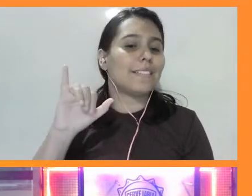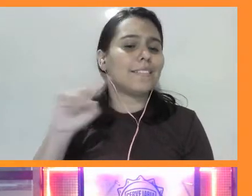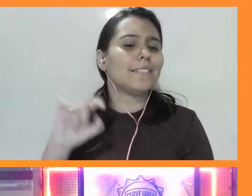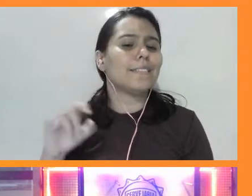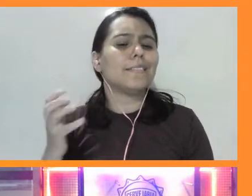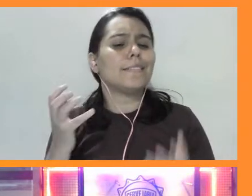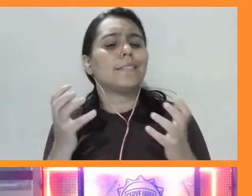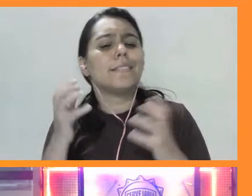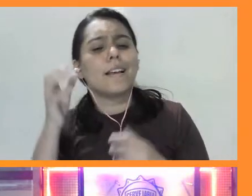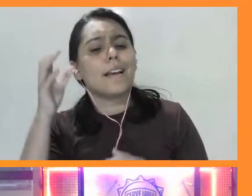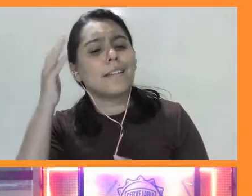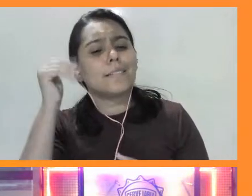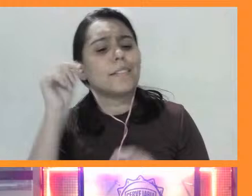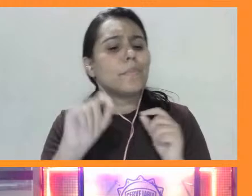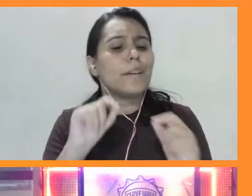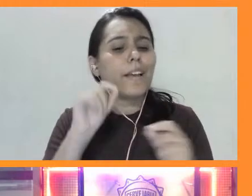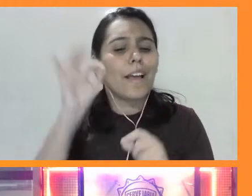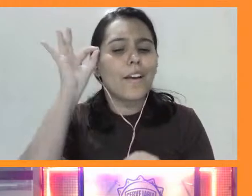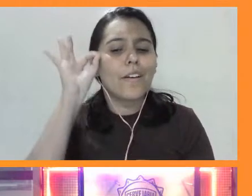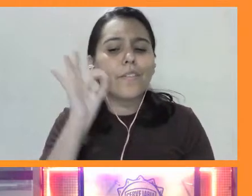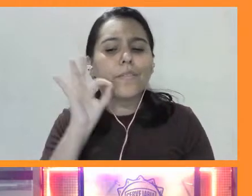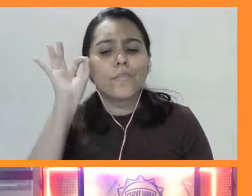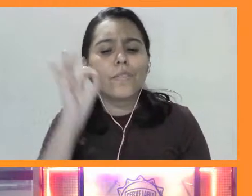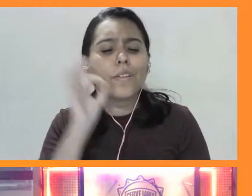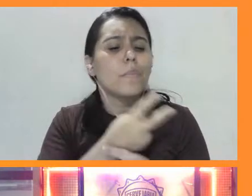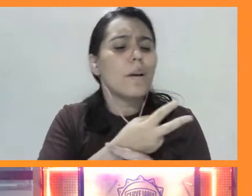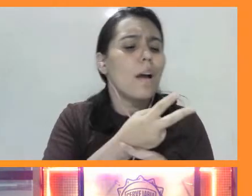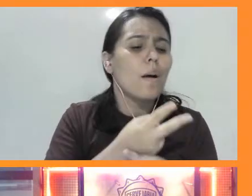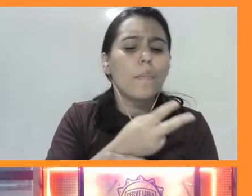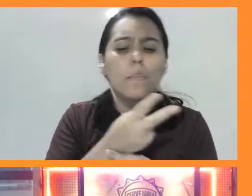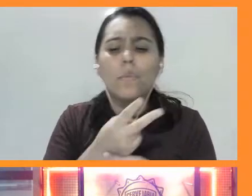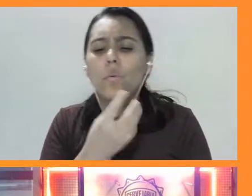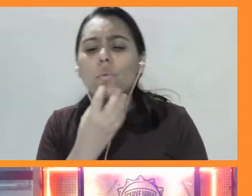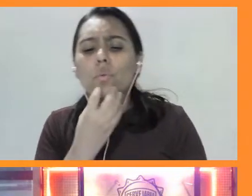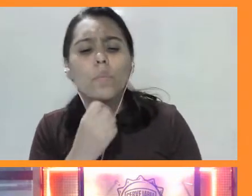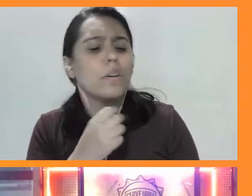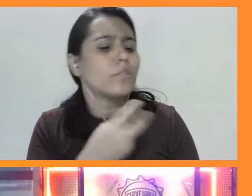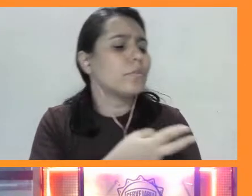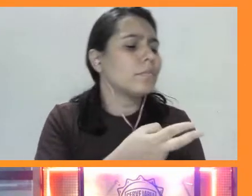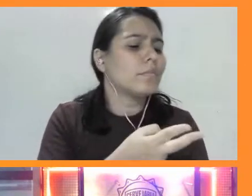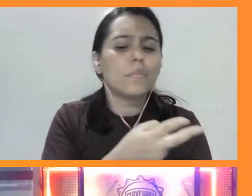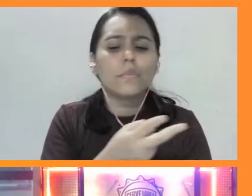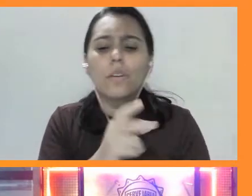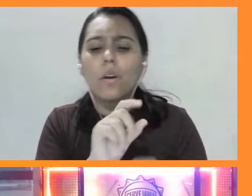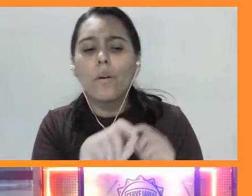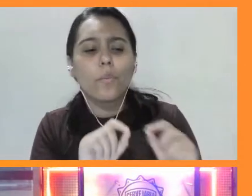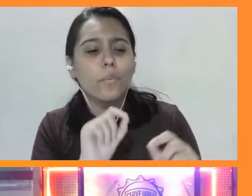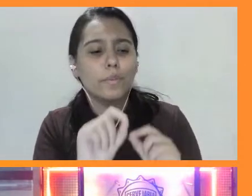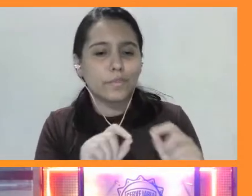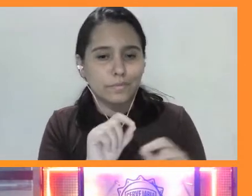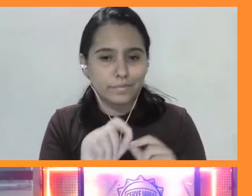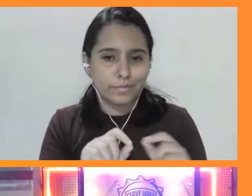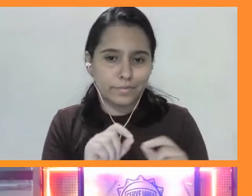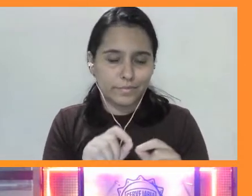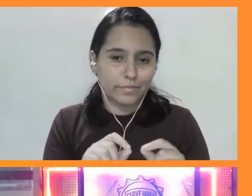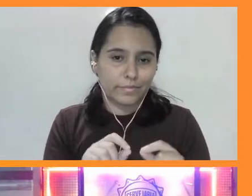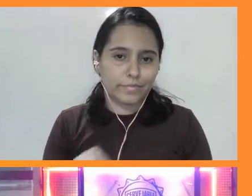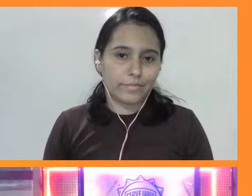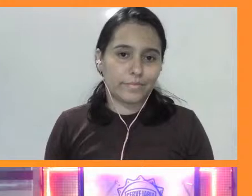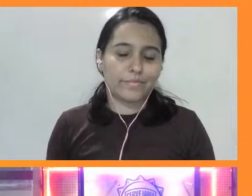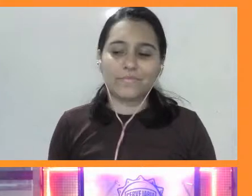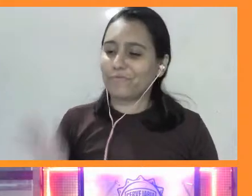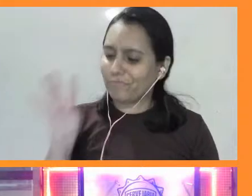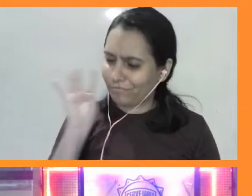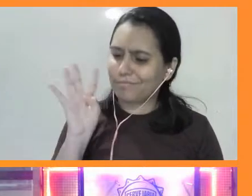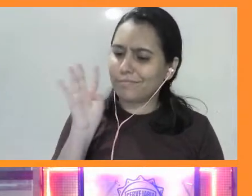que as fêmeas procuram escolher um macho? Meu Deus, vamos ver se eu vou me identificar. Muito legal, muito legal essa